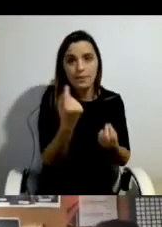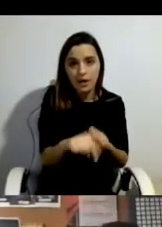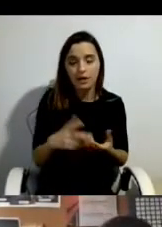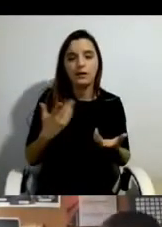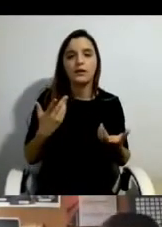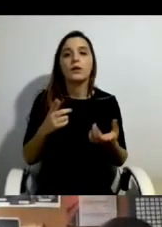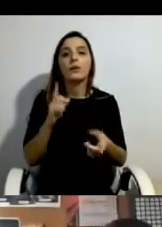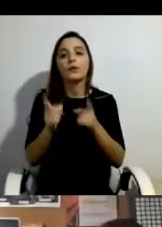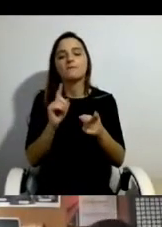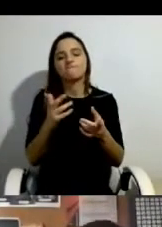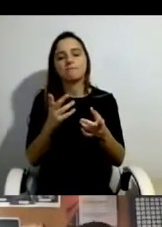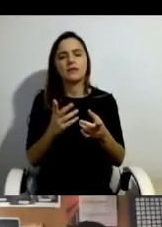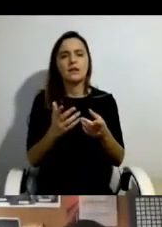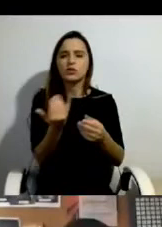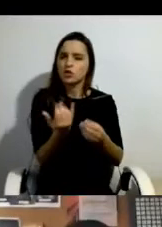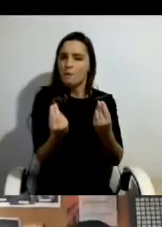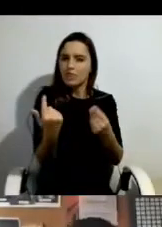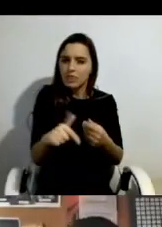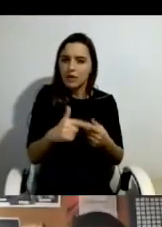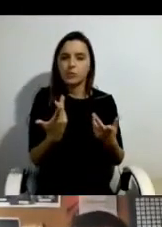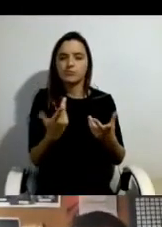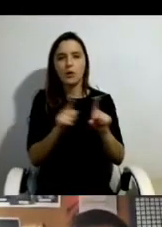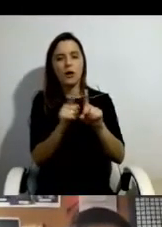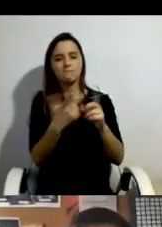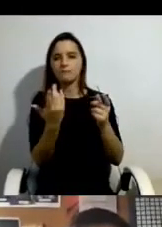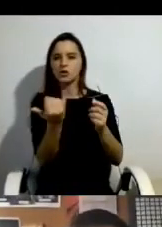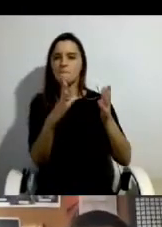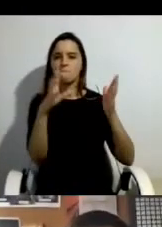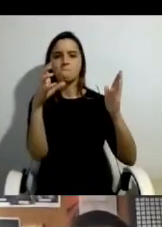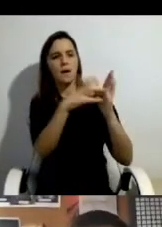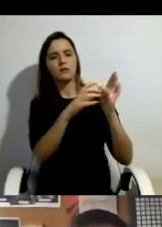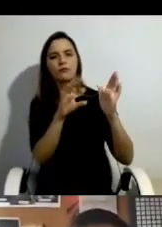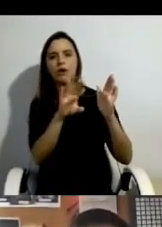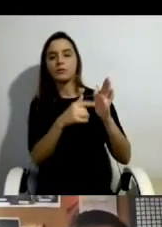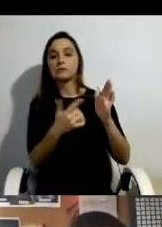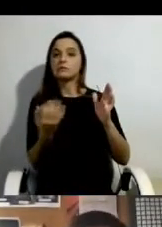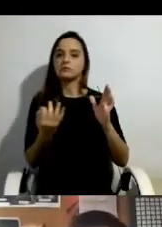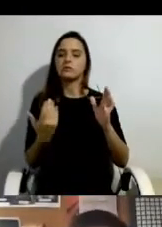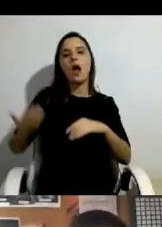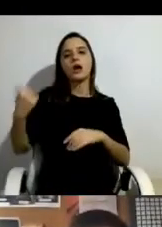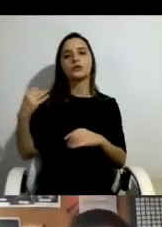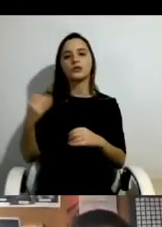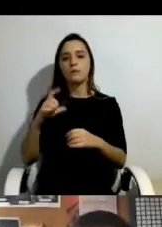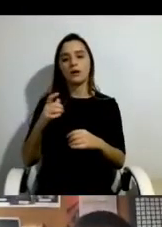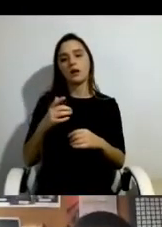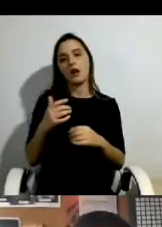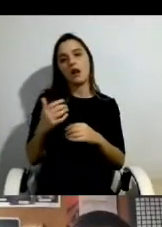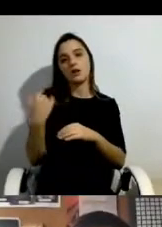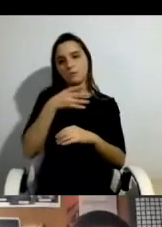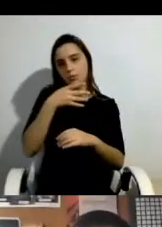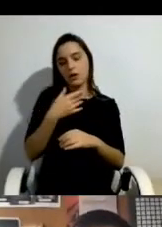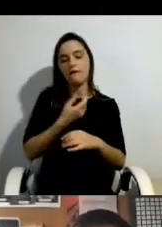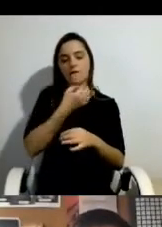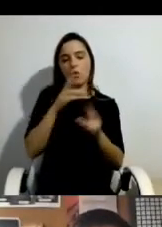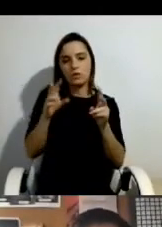imagem das institucionalizações em Portugal, o painel anterior bateu isto, mas é importante nós pensarmos quais é que são,